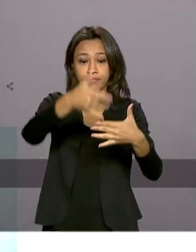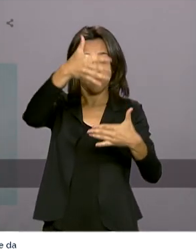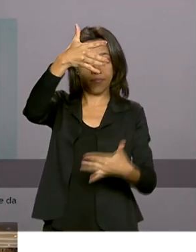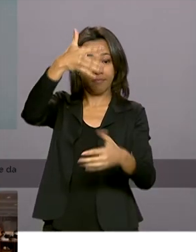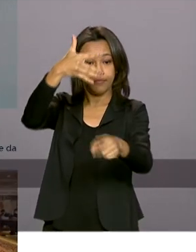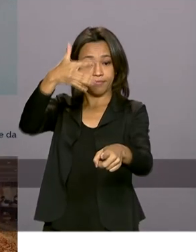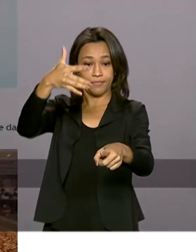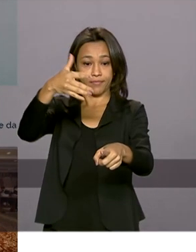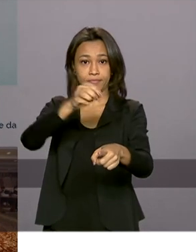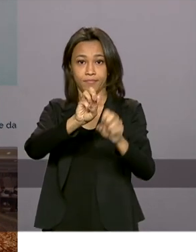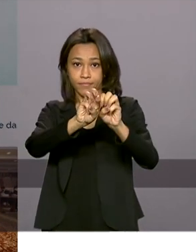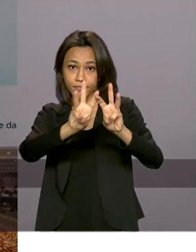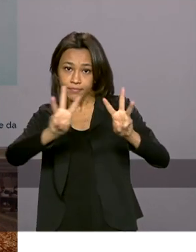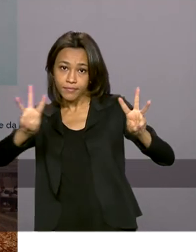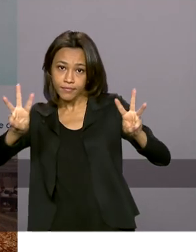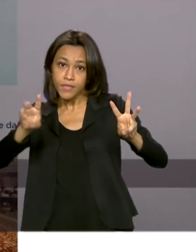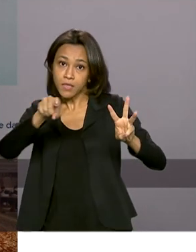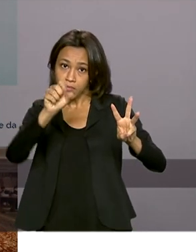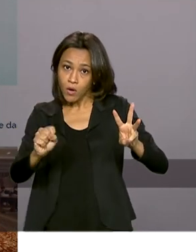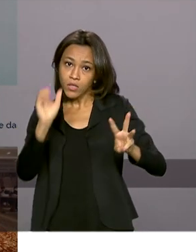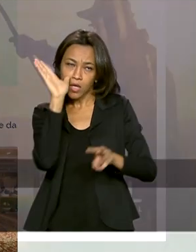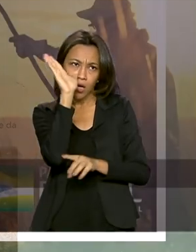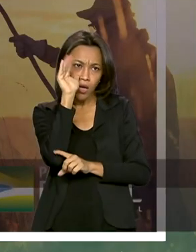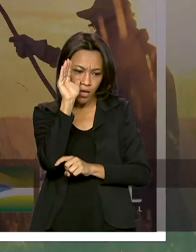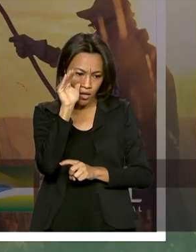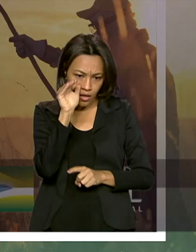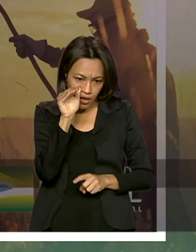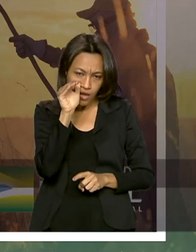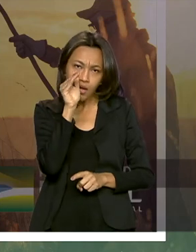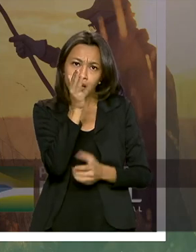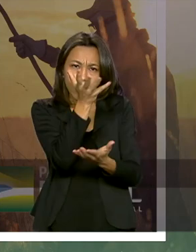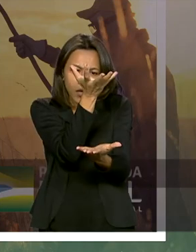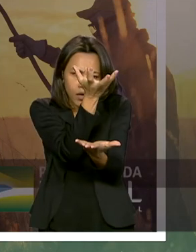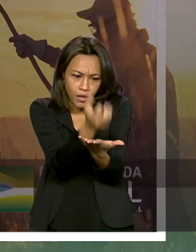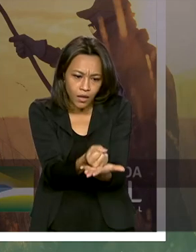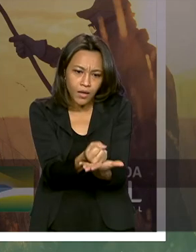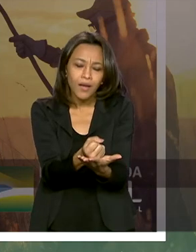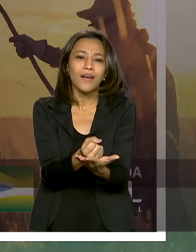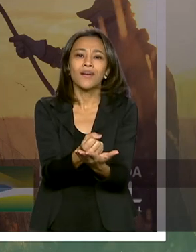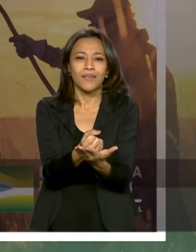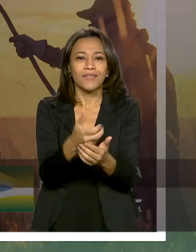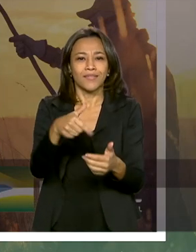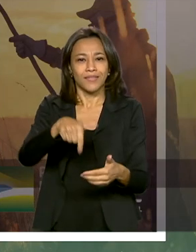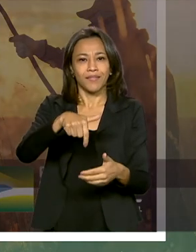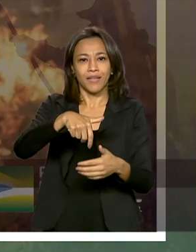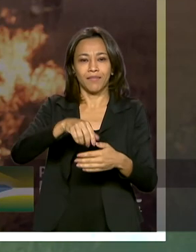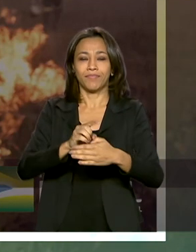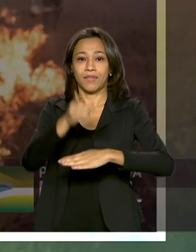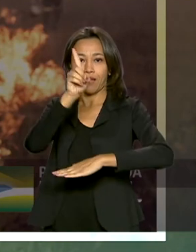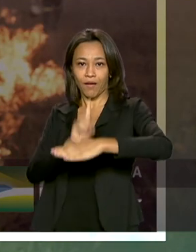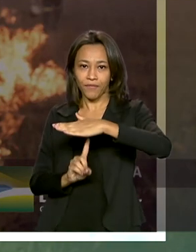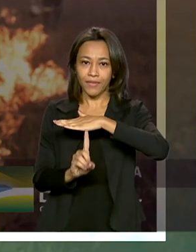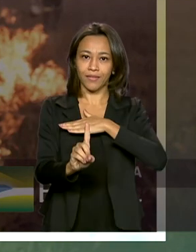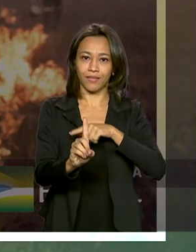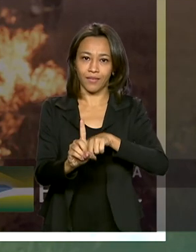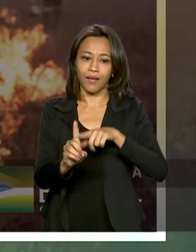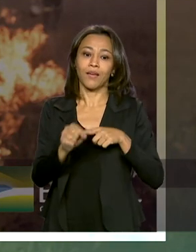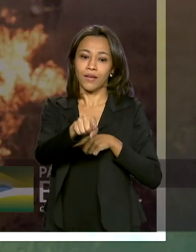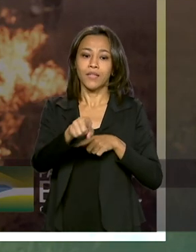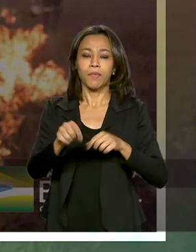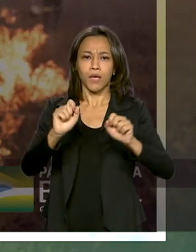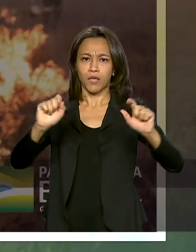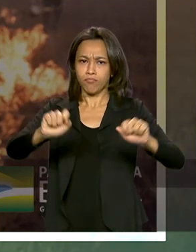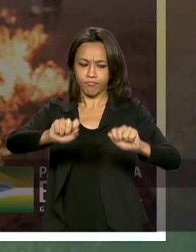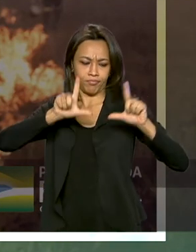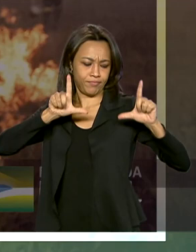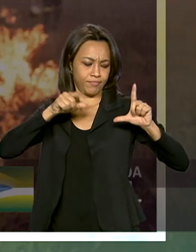da República. Você poderá, inclusive, baixar o avatar e a capa da campanha para viabilizar